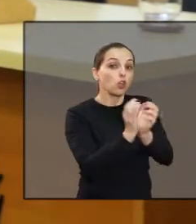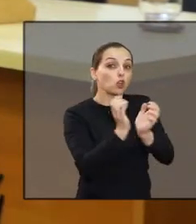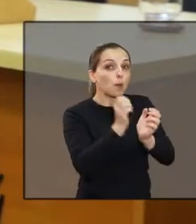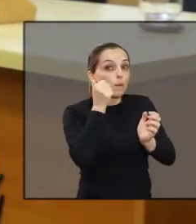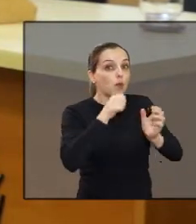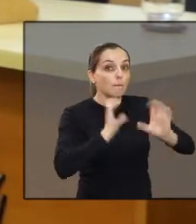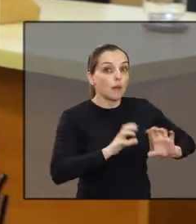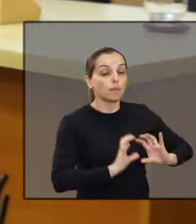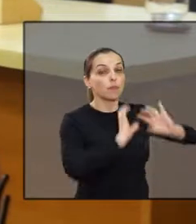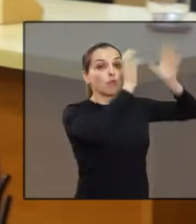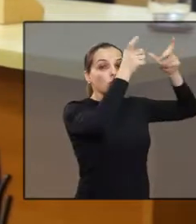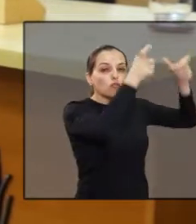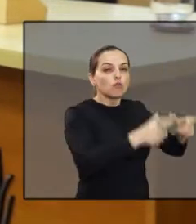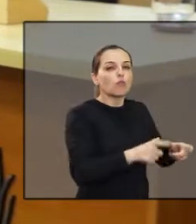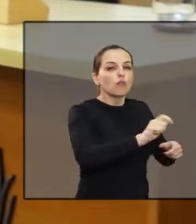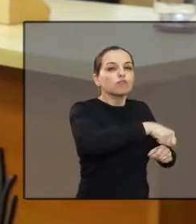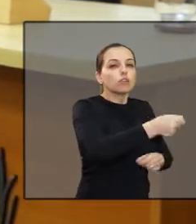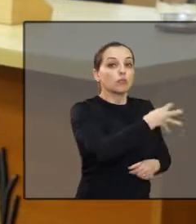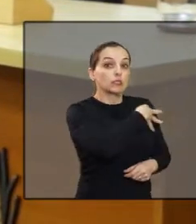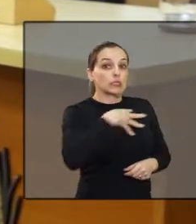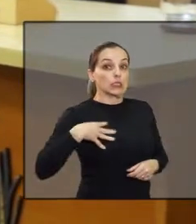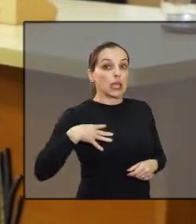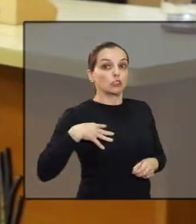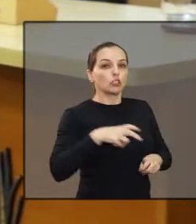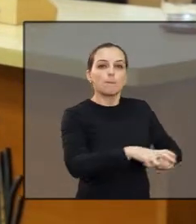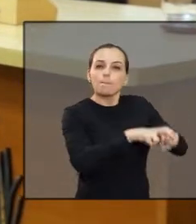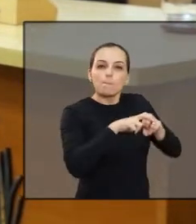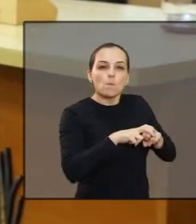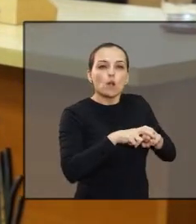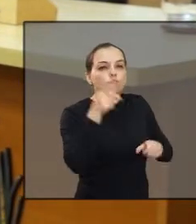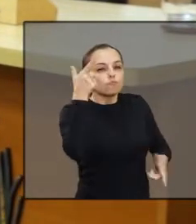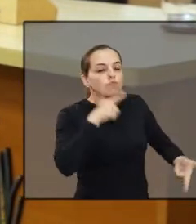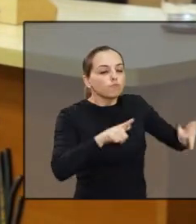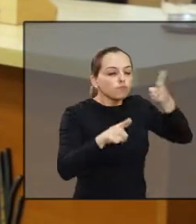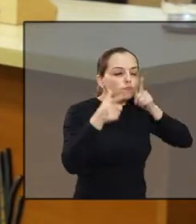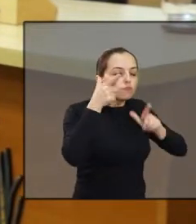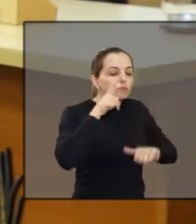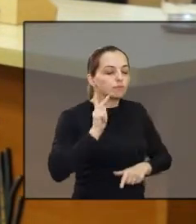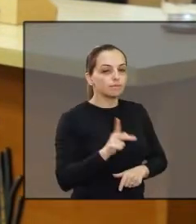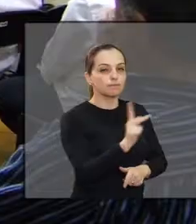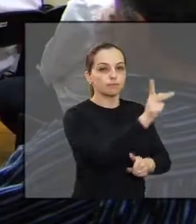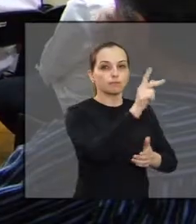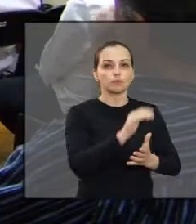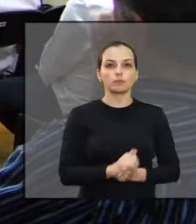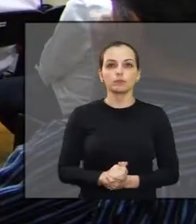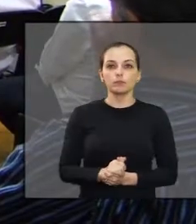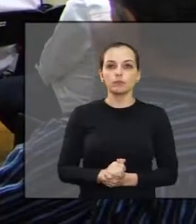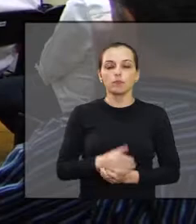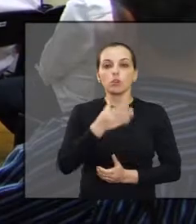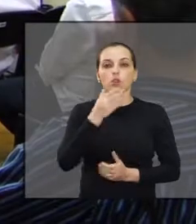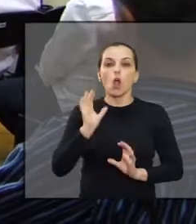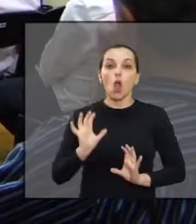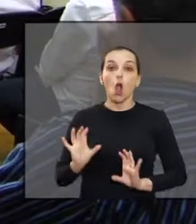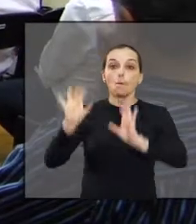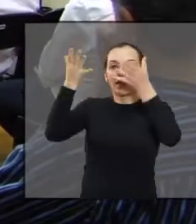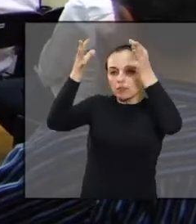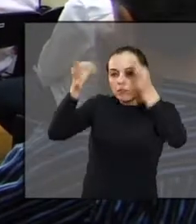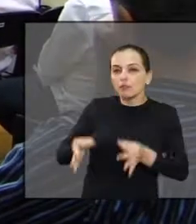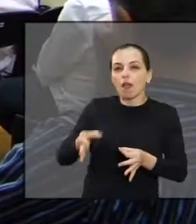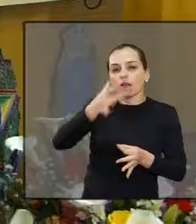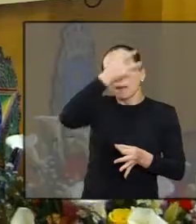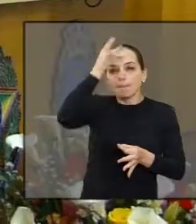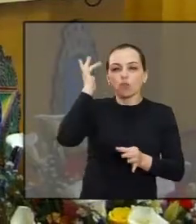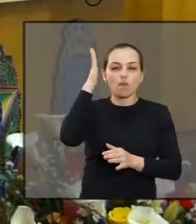colhendo os frutos. São os frutos de anos atrás, que está sendo colhido hoje. As autoridades presentes